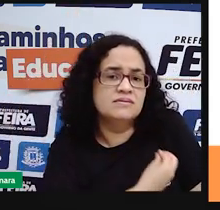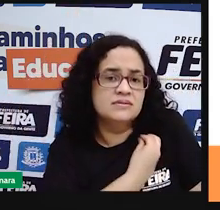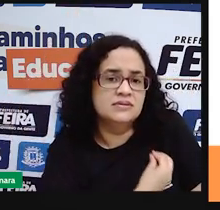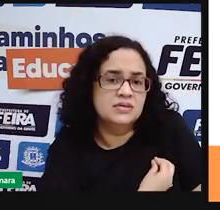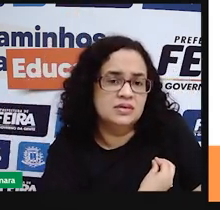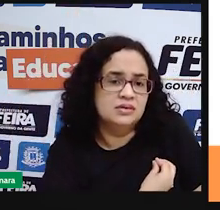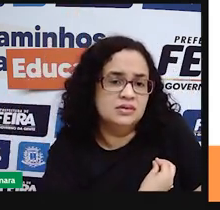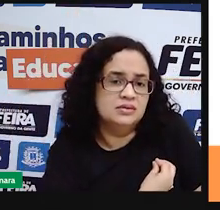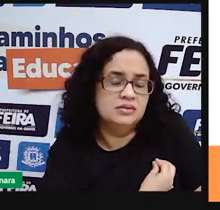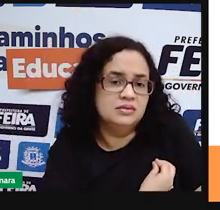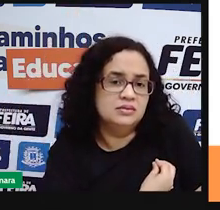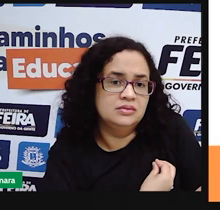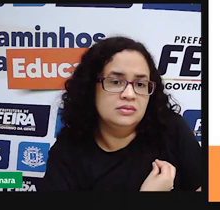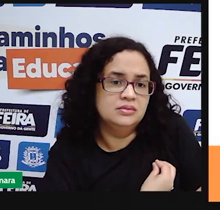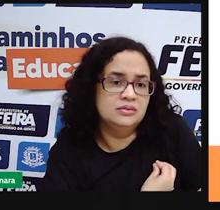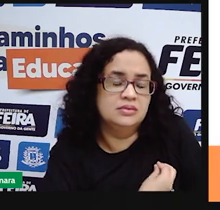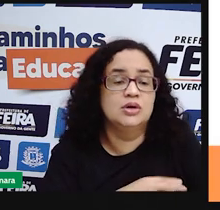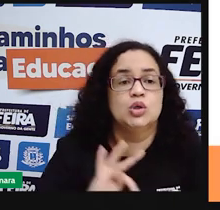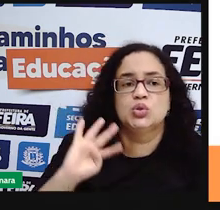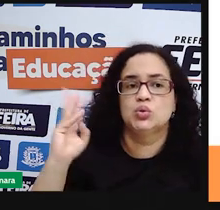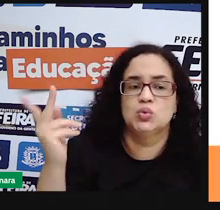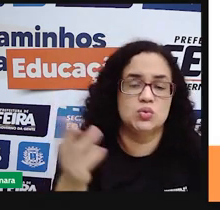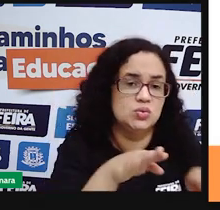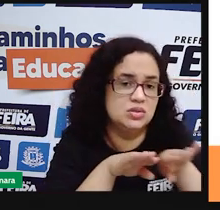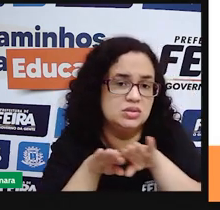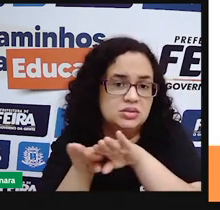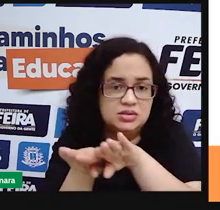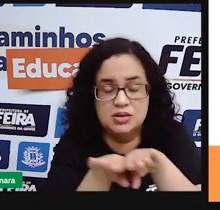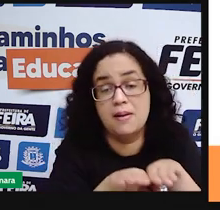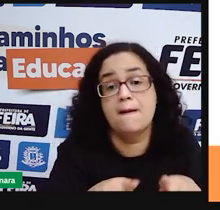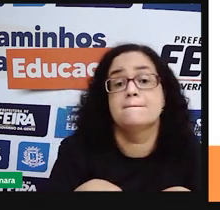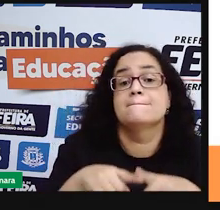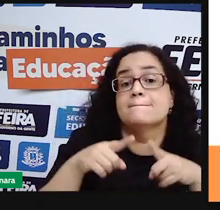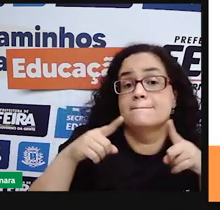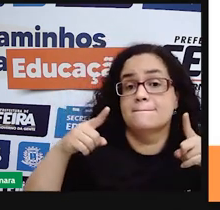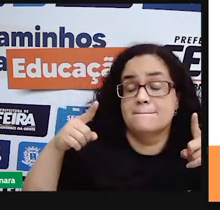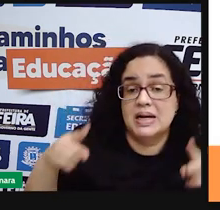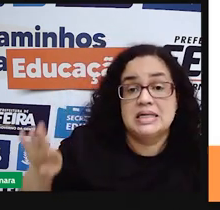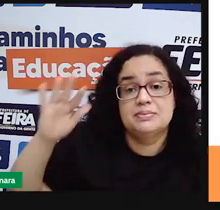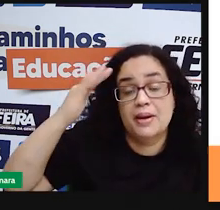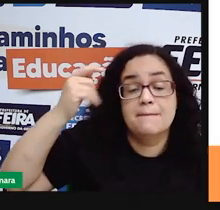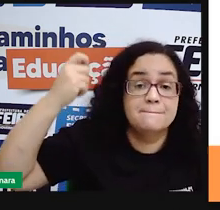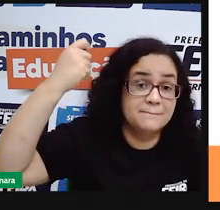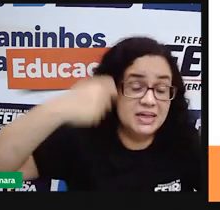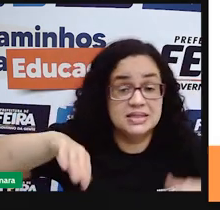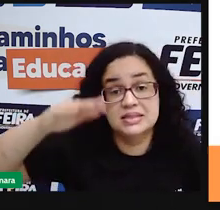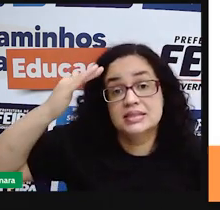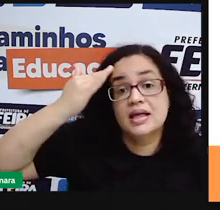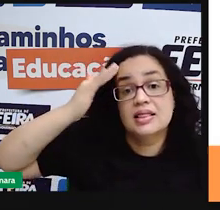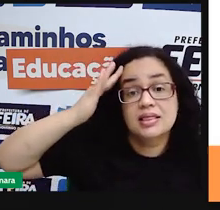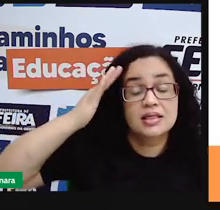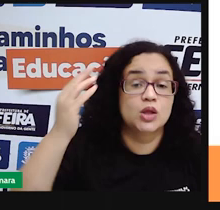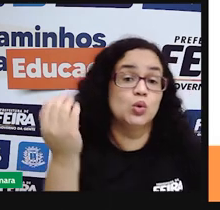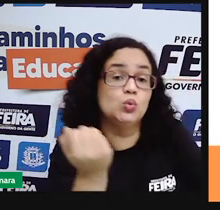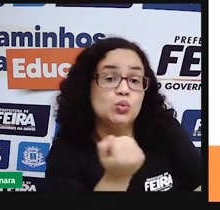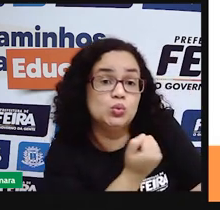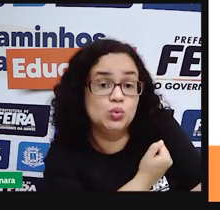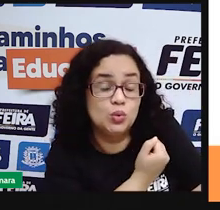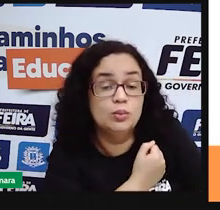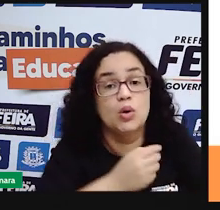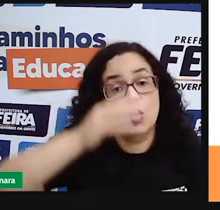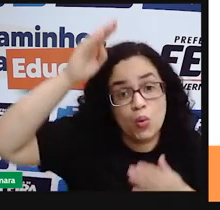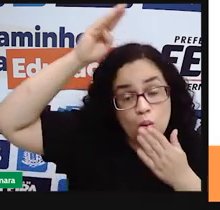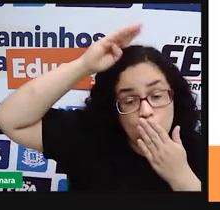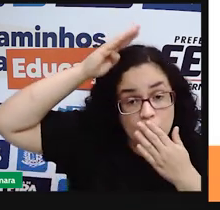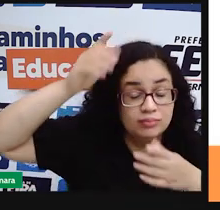fossem todos iguais. Mas a gente precisa entender que existia um número muito grande de indígenas e